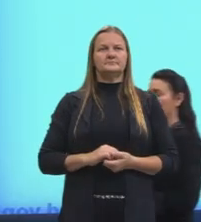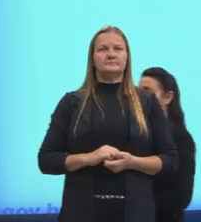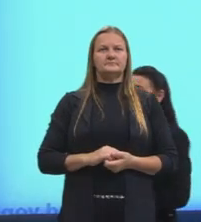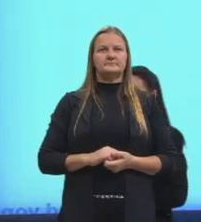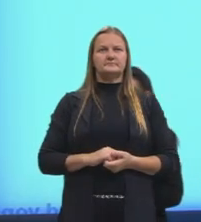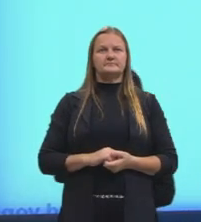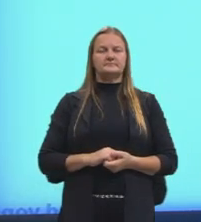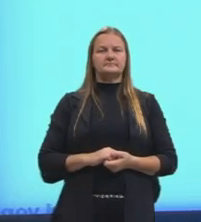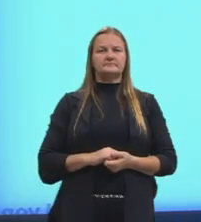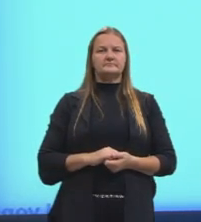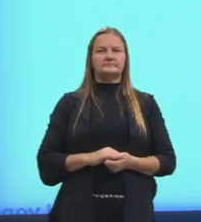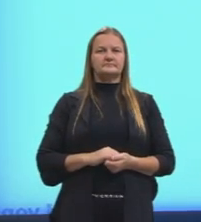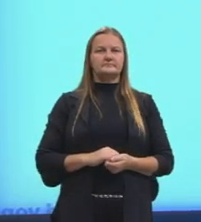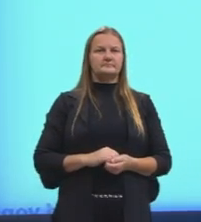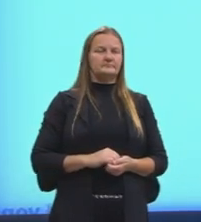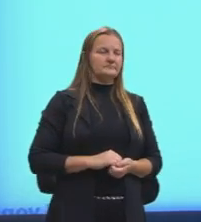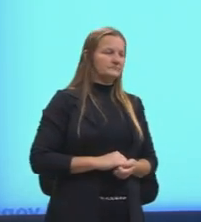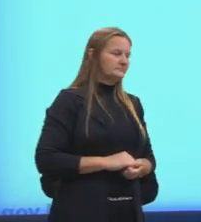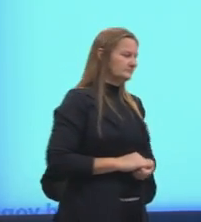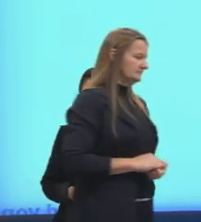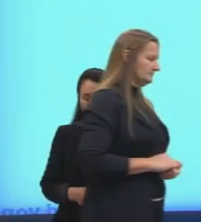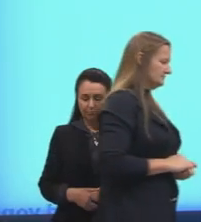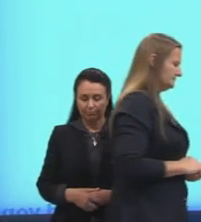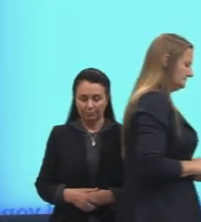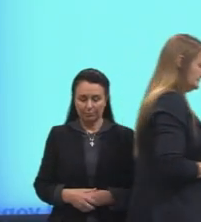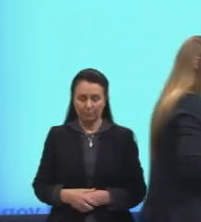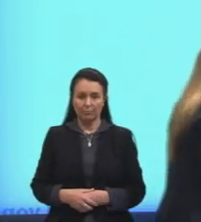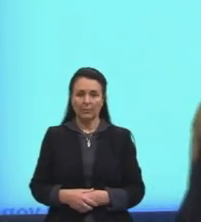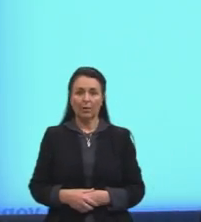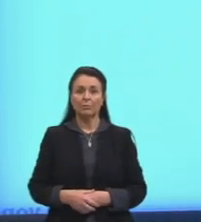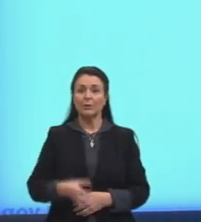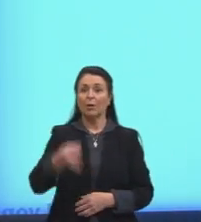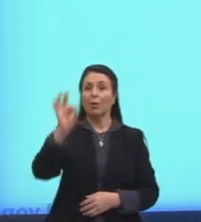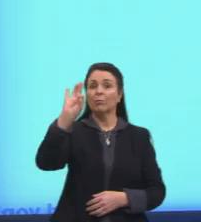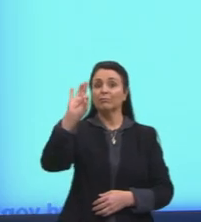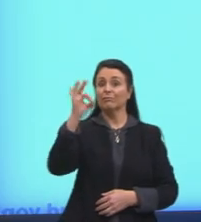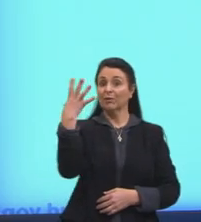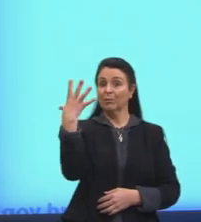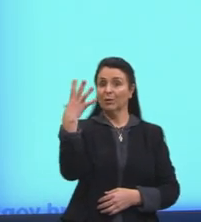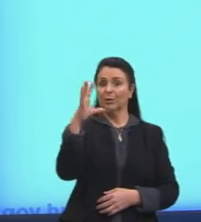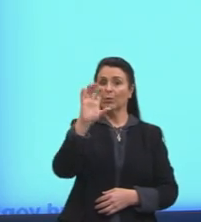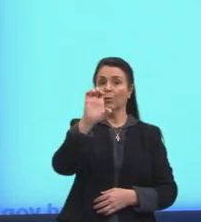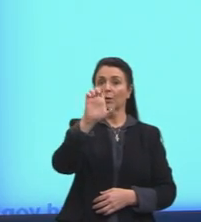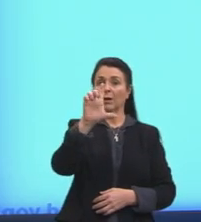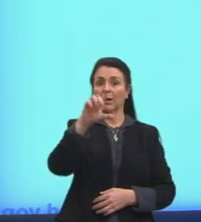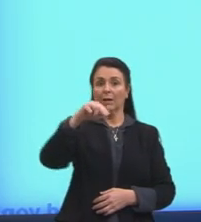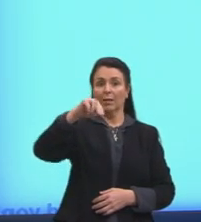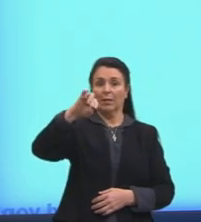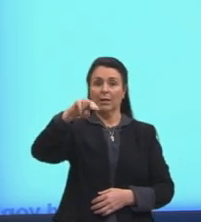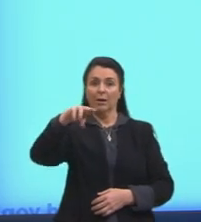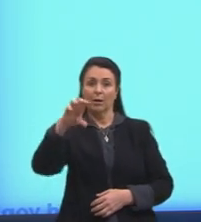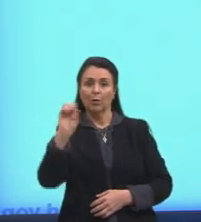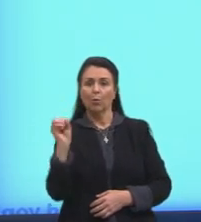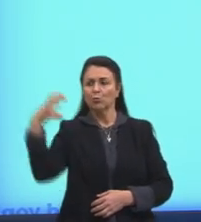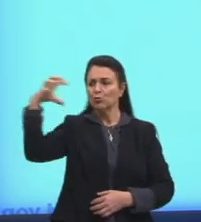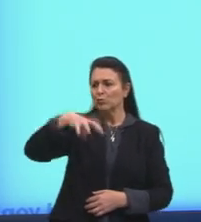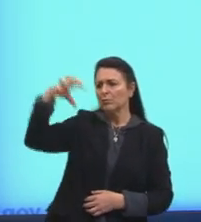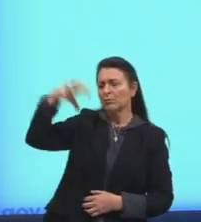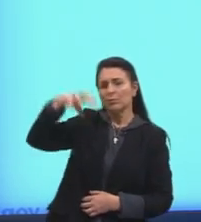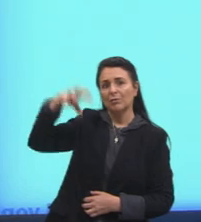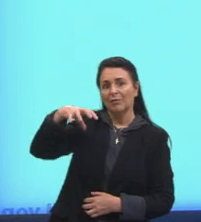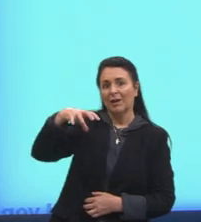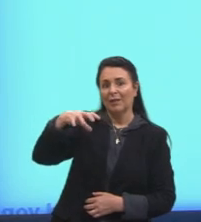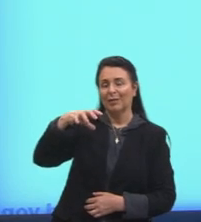quadrinho, Elminho, chuvoso, né, o verdinho lá, chuvoso, ó, né, justamente no Laninha vai ser